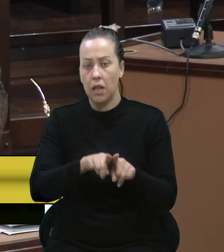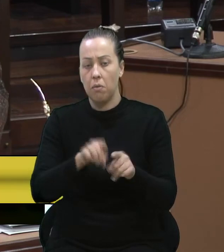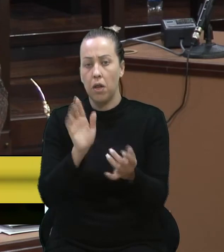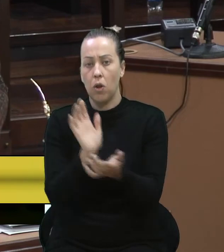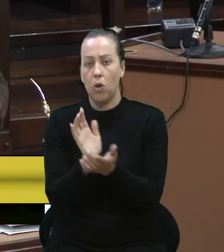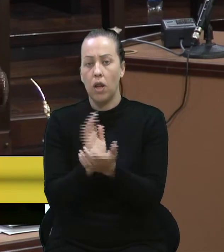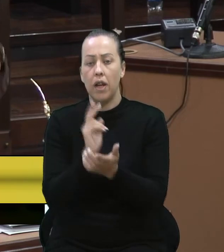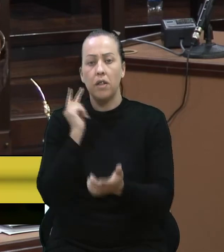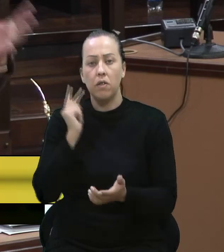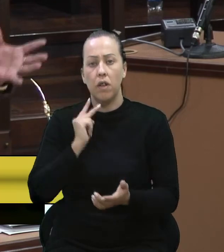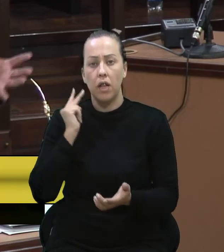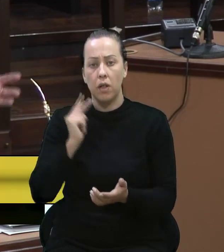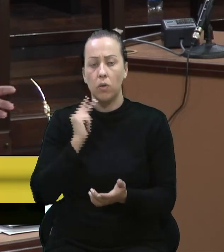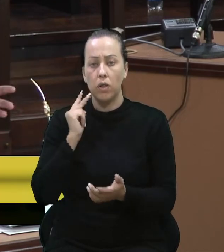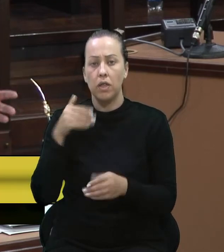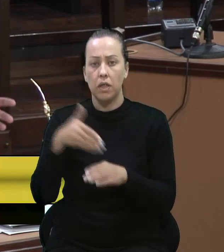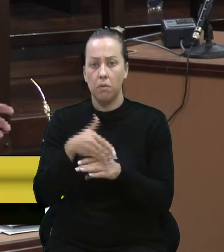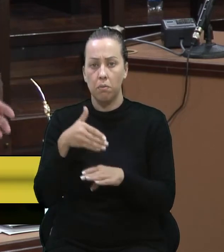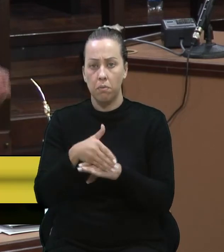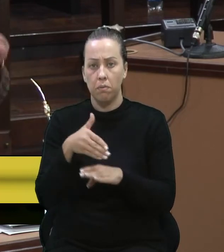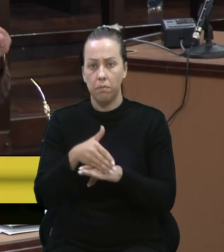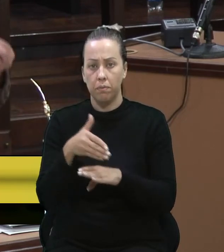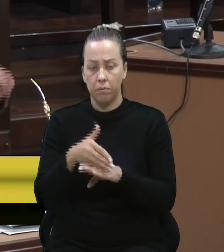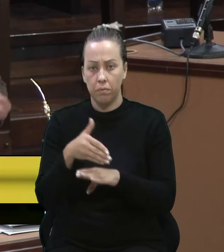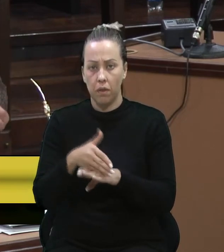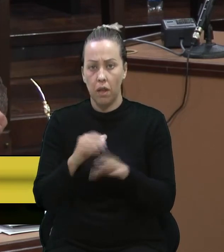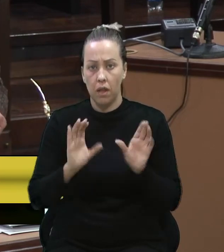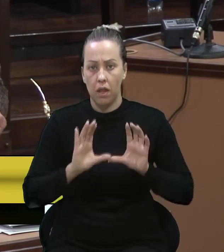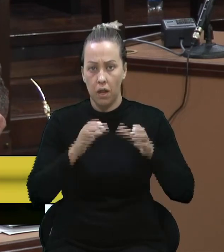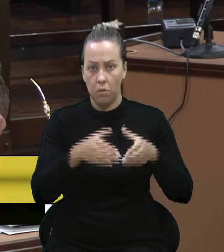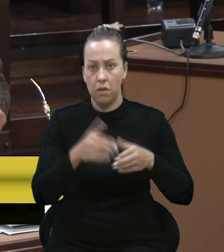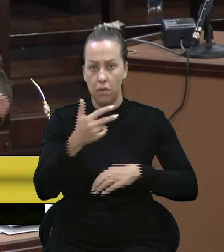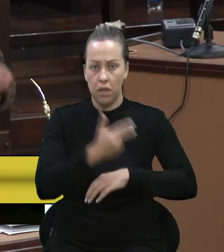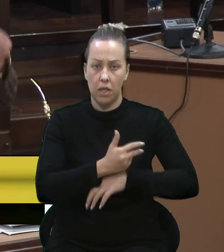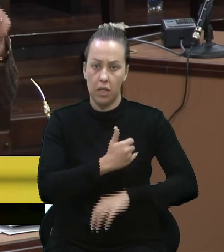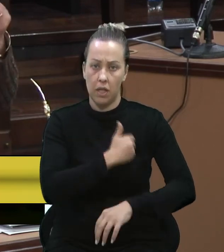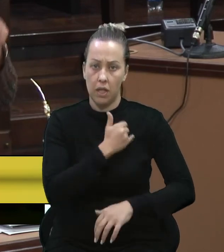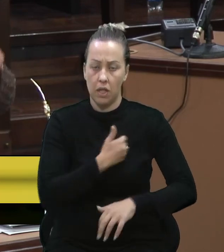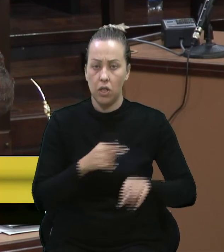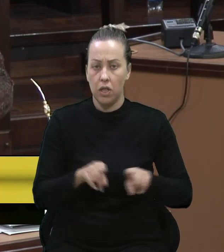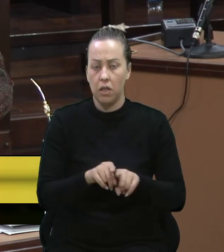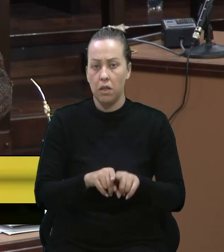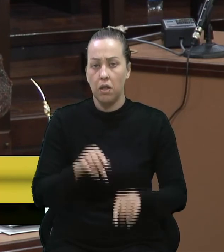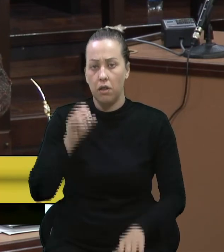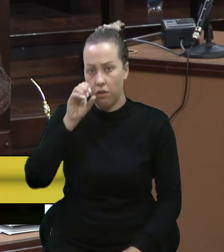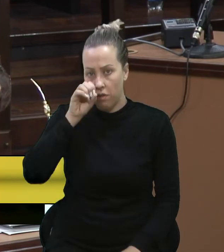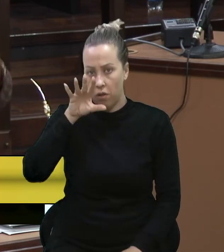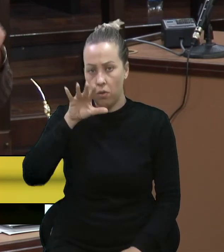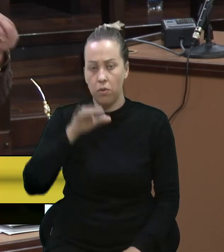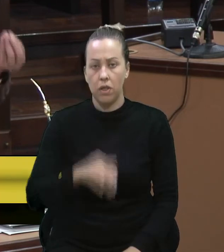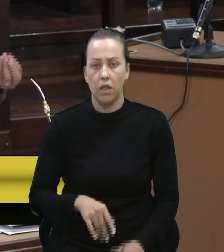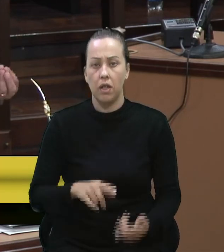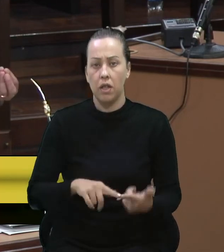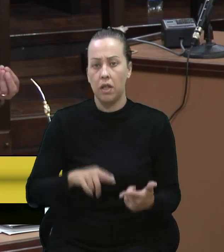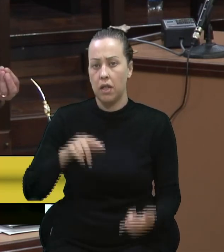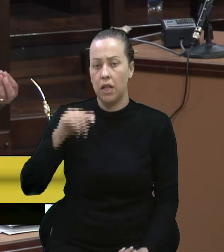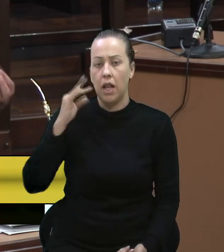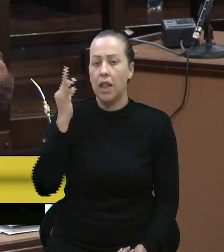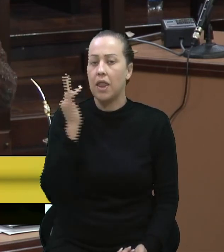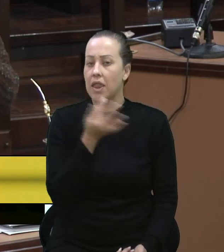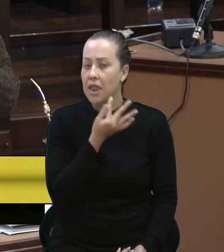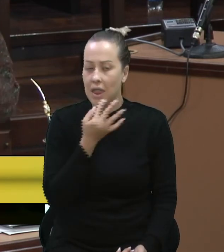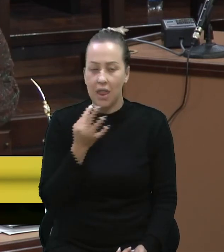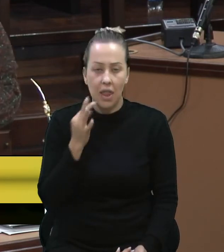vereadores, que fazem parte, então, da Comissão do Idoso. Vereador Fiuza, vereadora Tati,